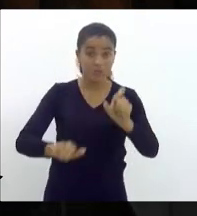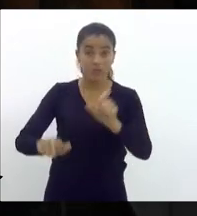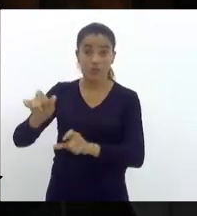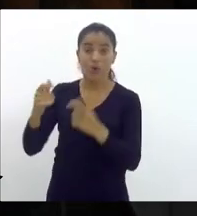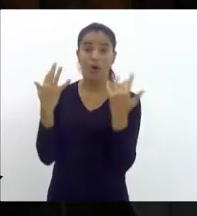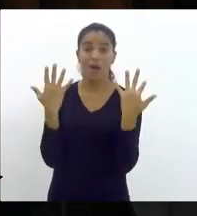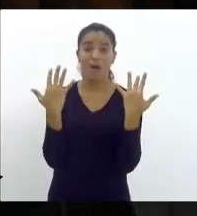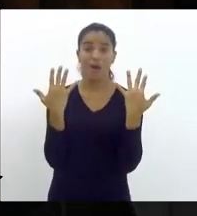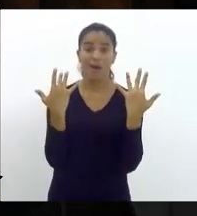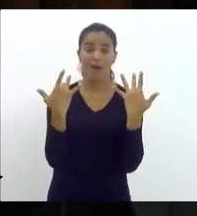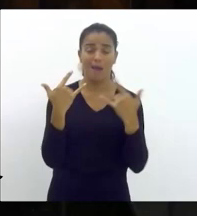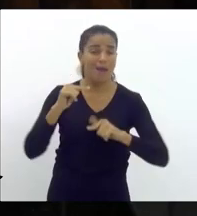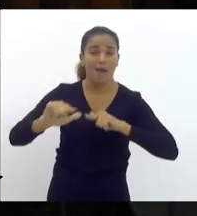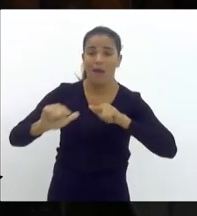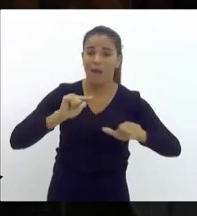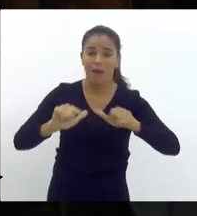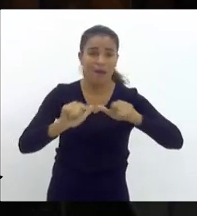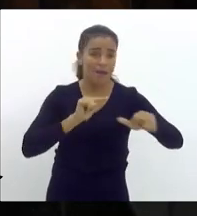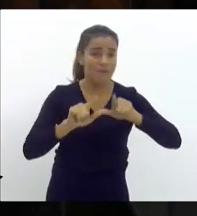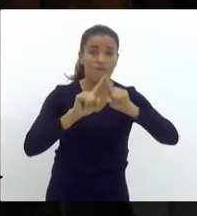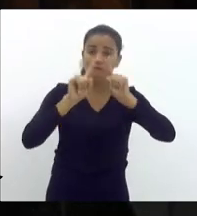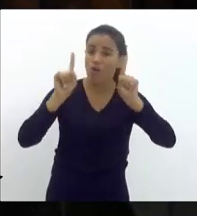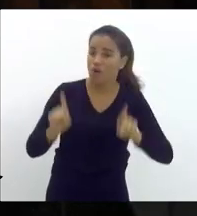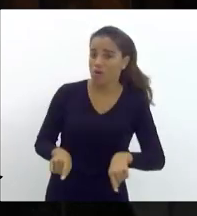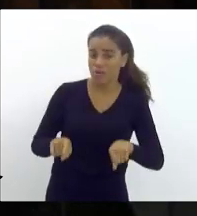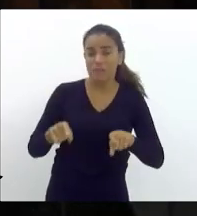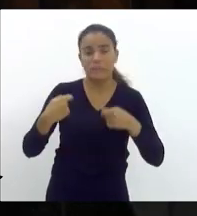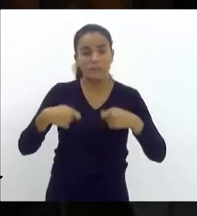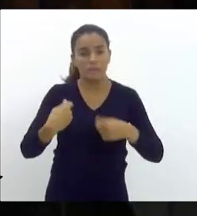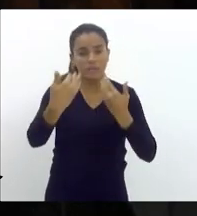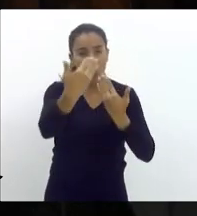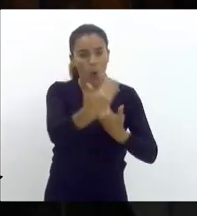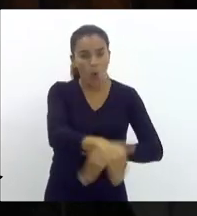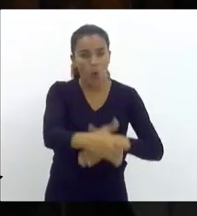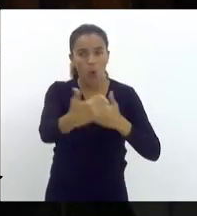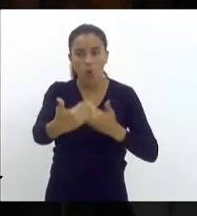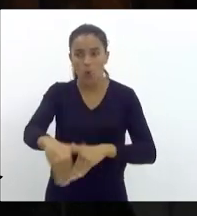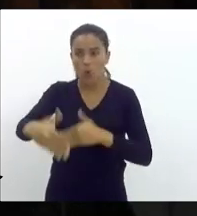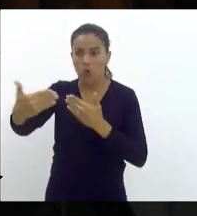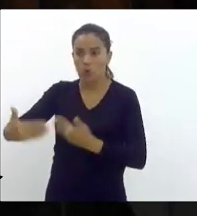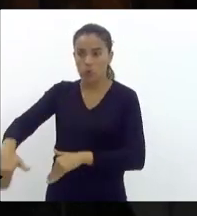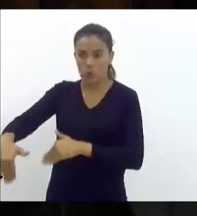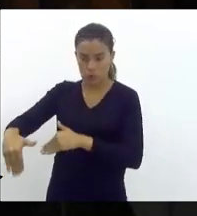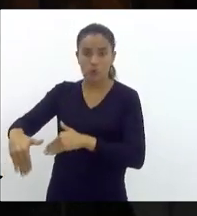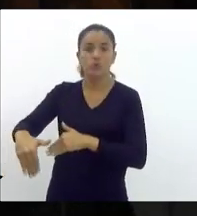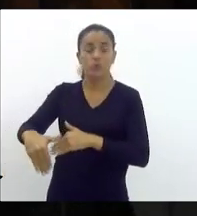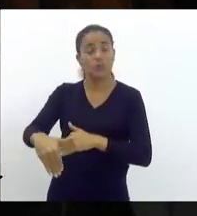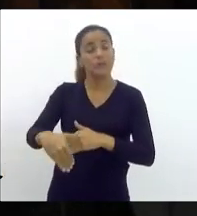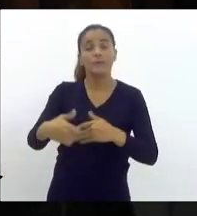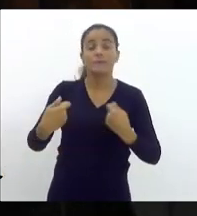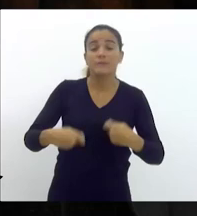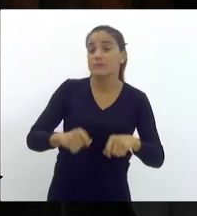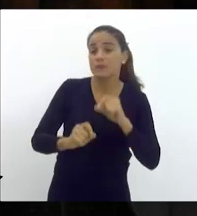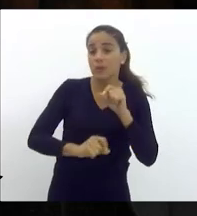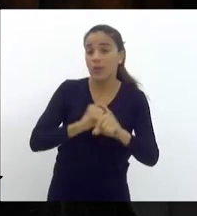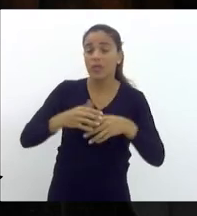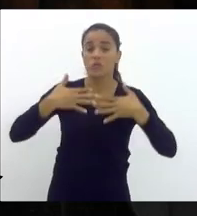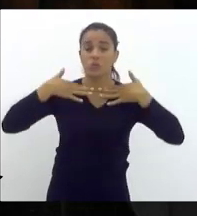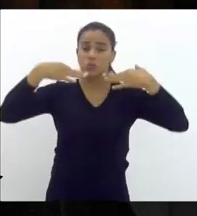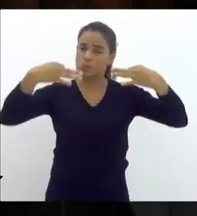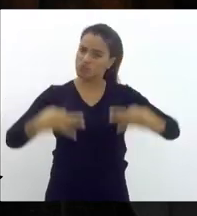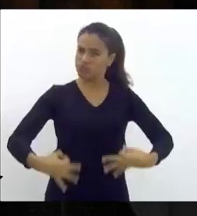públicas. Funcionários que têm que ter concurso público, têm que ter justa